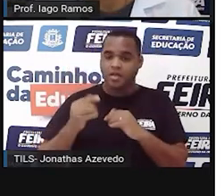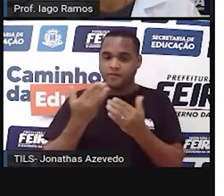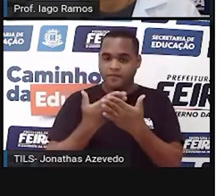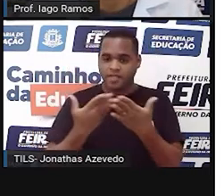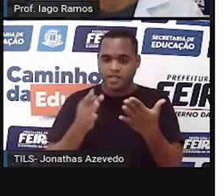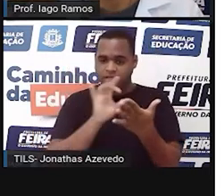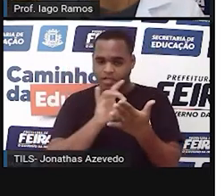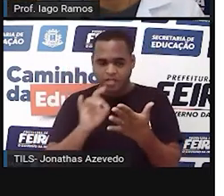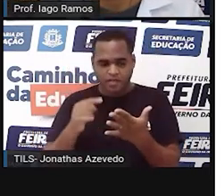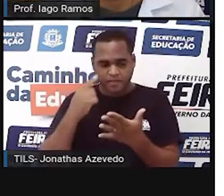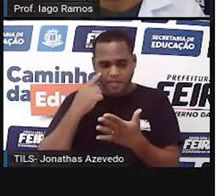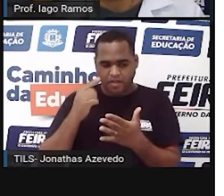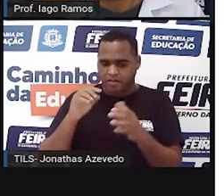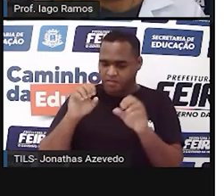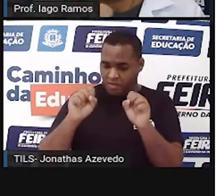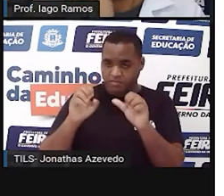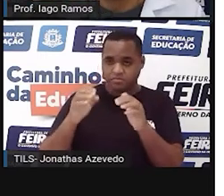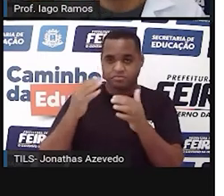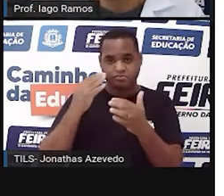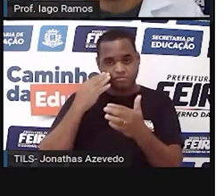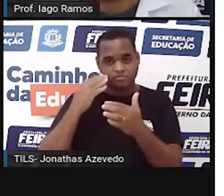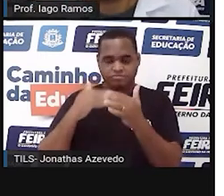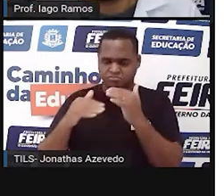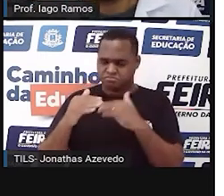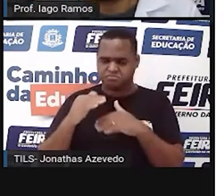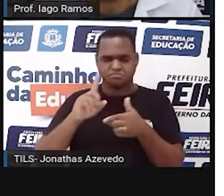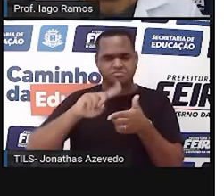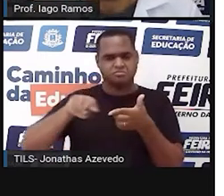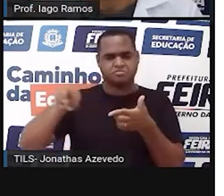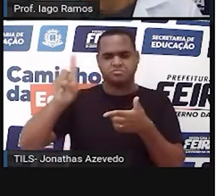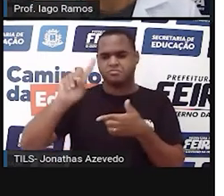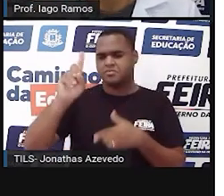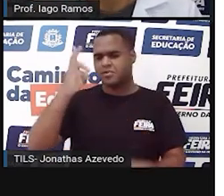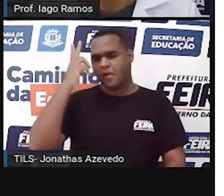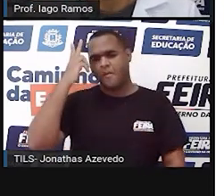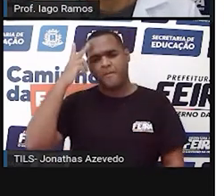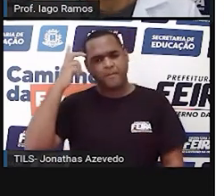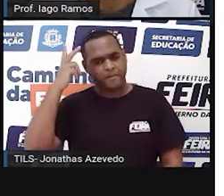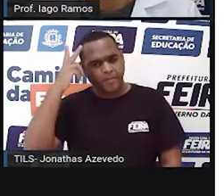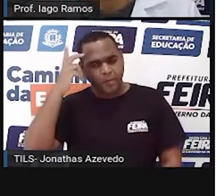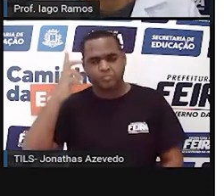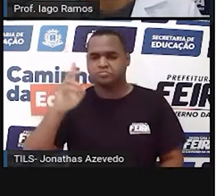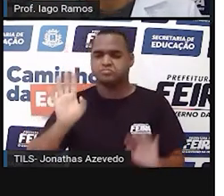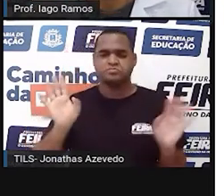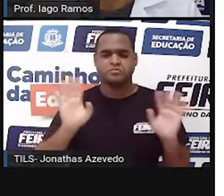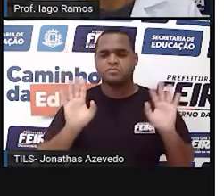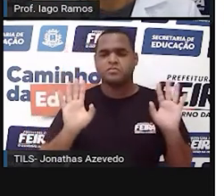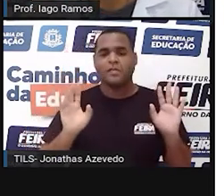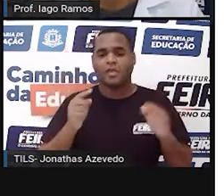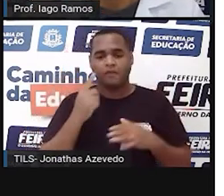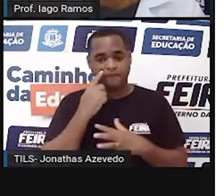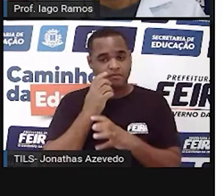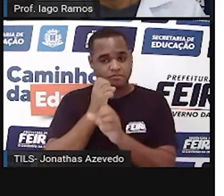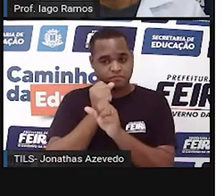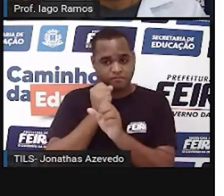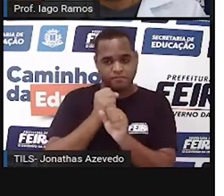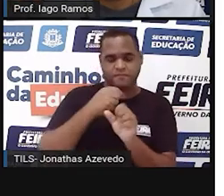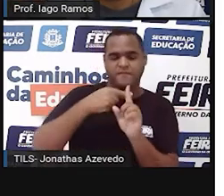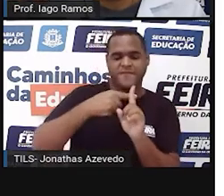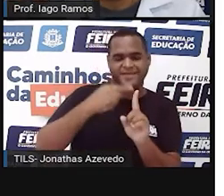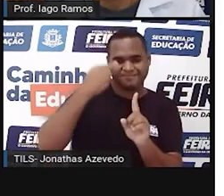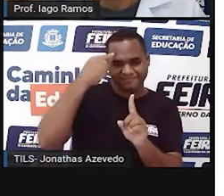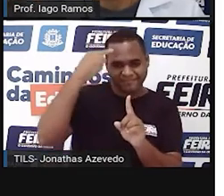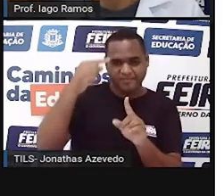feito de maneira decrescente, ótimo, não tem problema, a gente vai fazer uma adição com